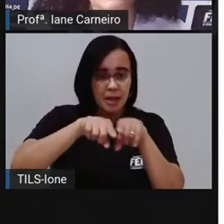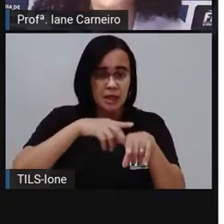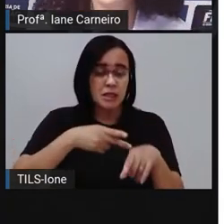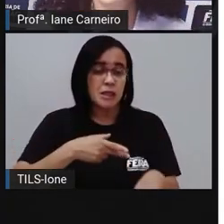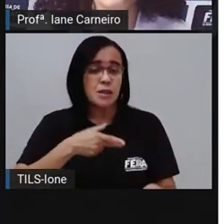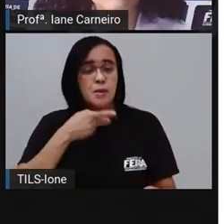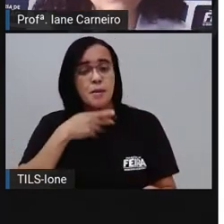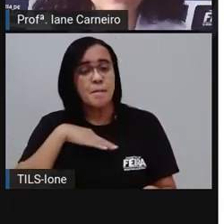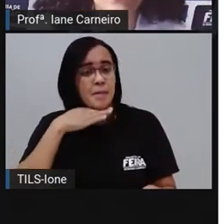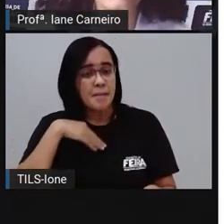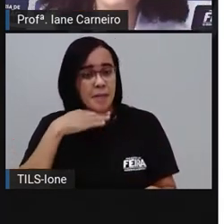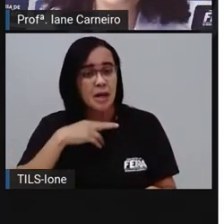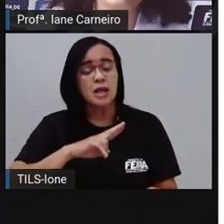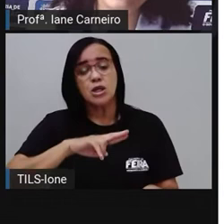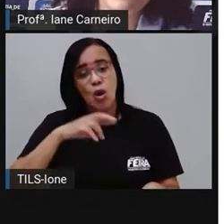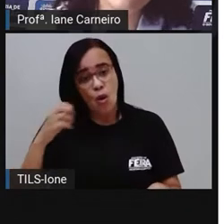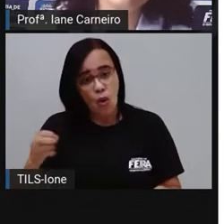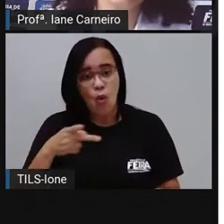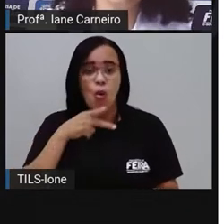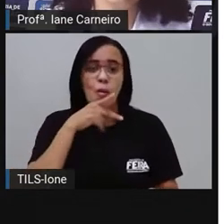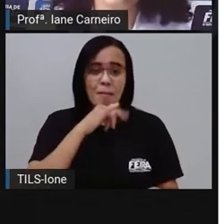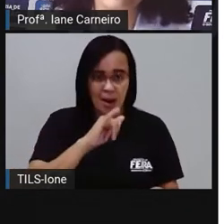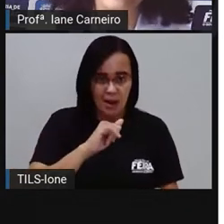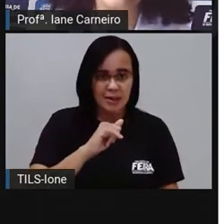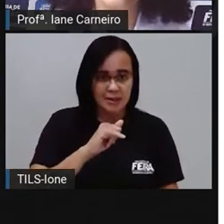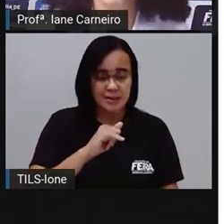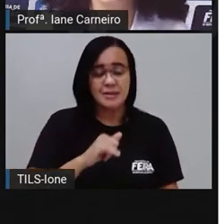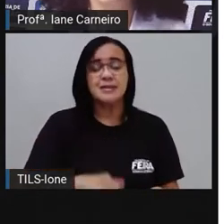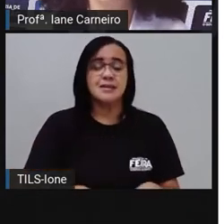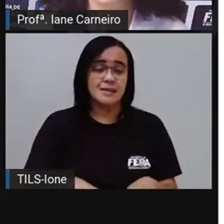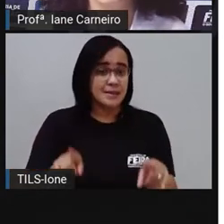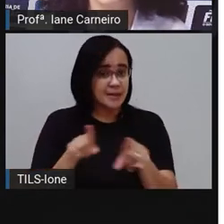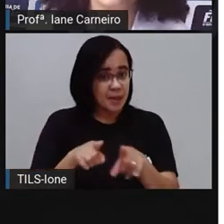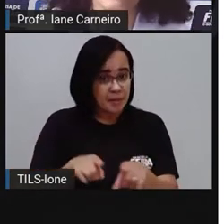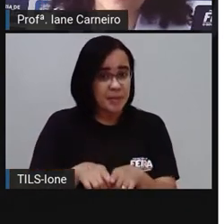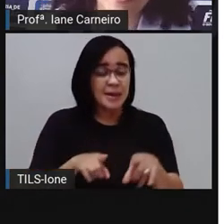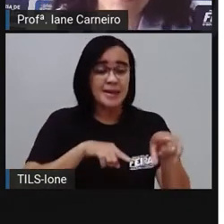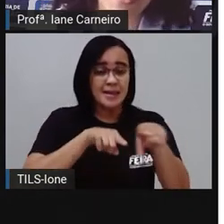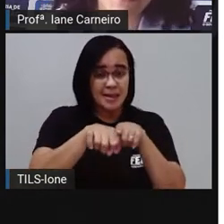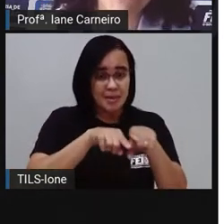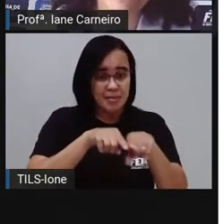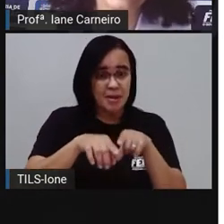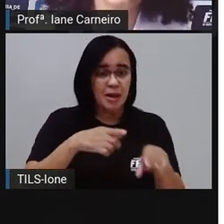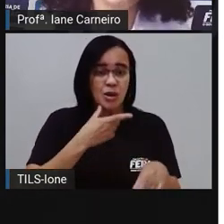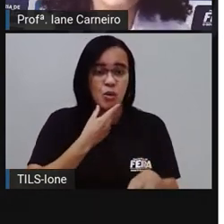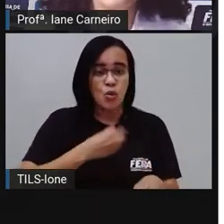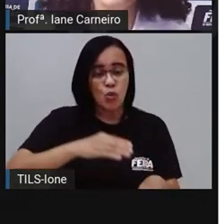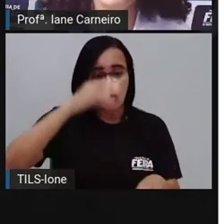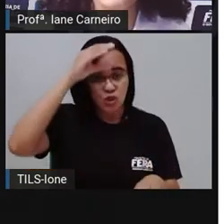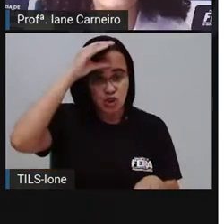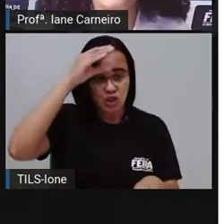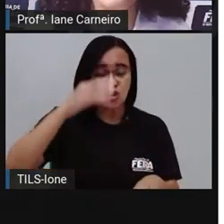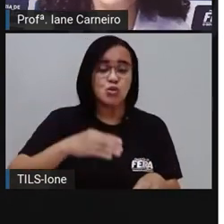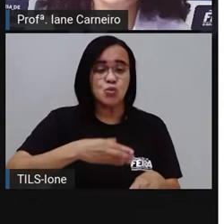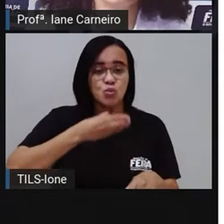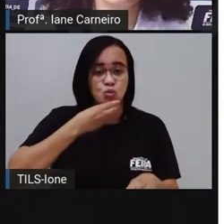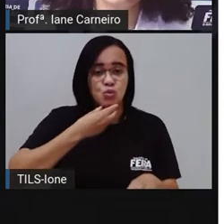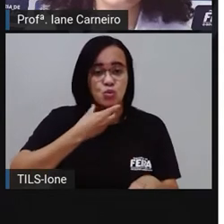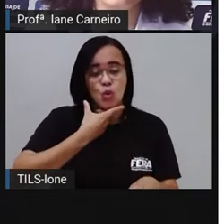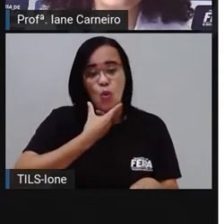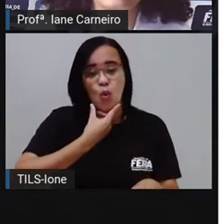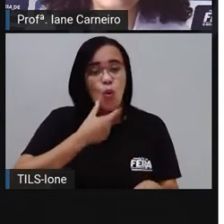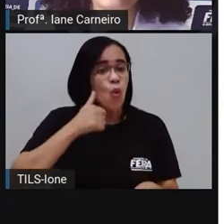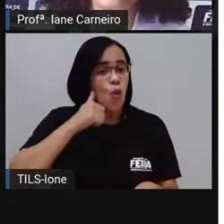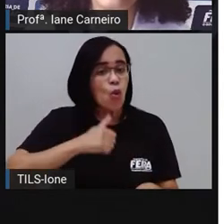nossa mãe. E o tio é o irmão do nosso pai ou irmão de nossa mãe. E aí os filhos dos